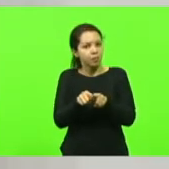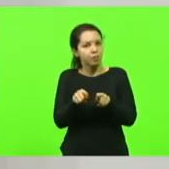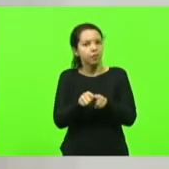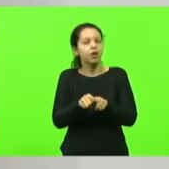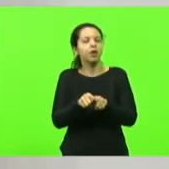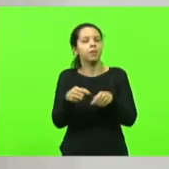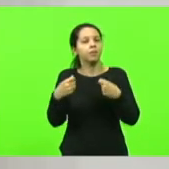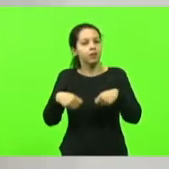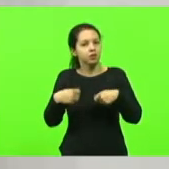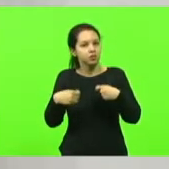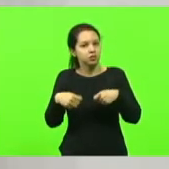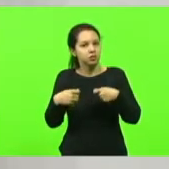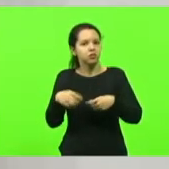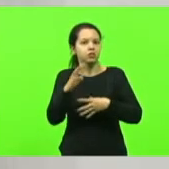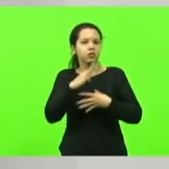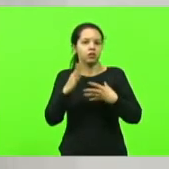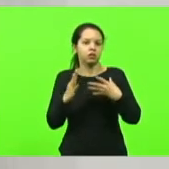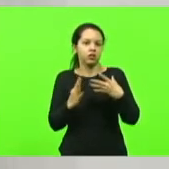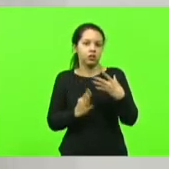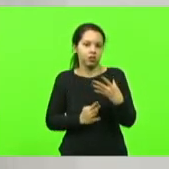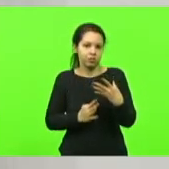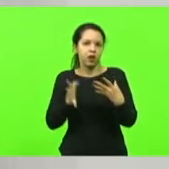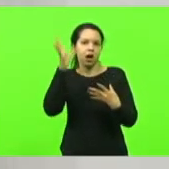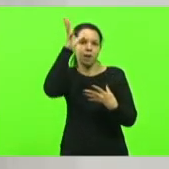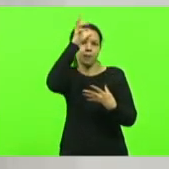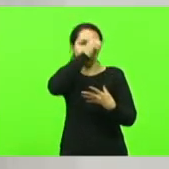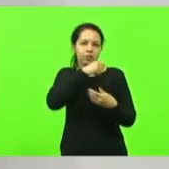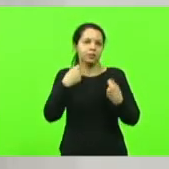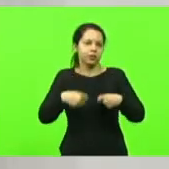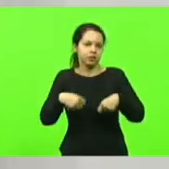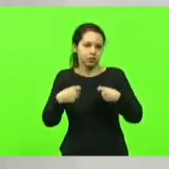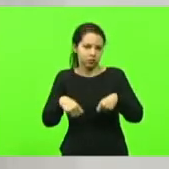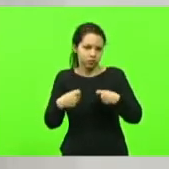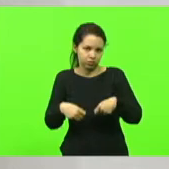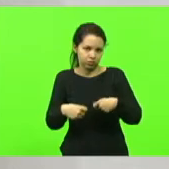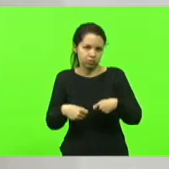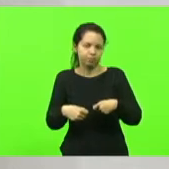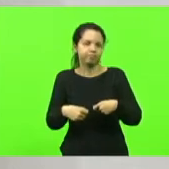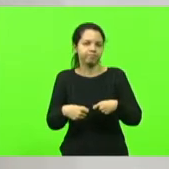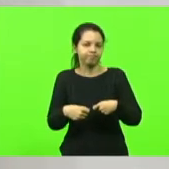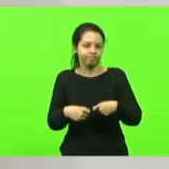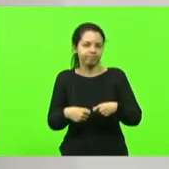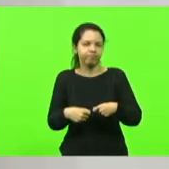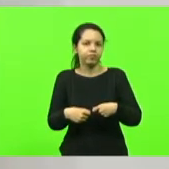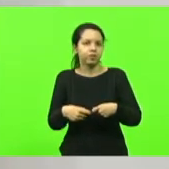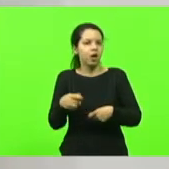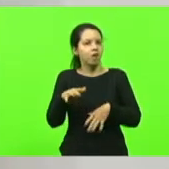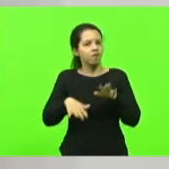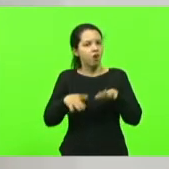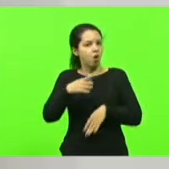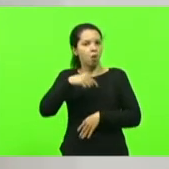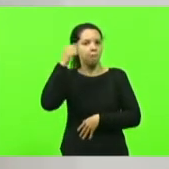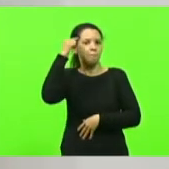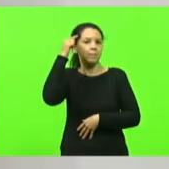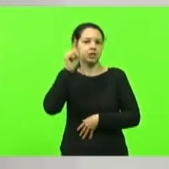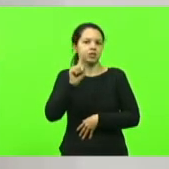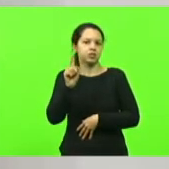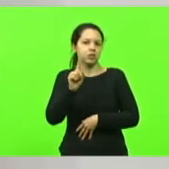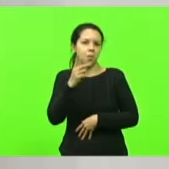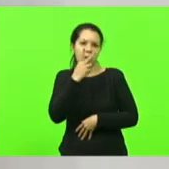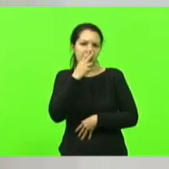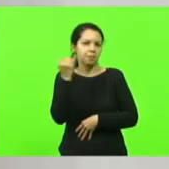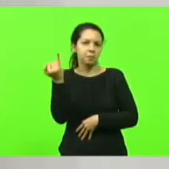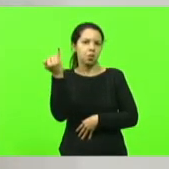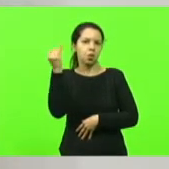sinais. Então, é algo que a gente não pensa, pode não parecer tão importante, mas, às